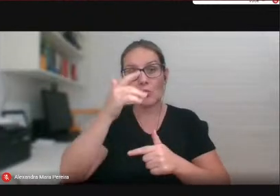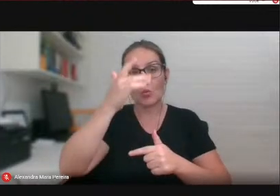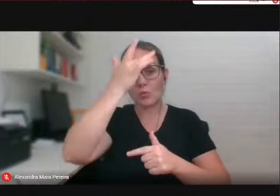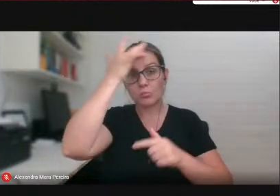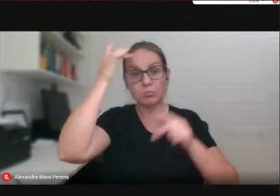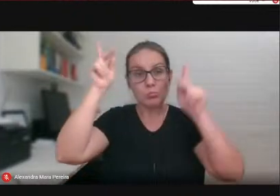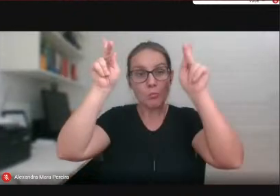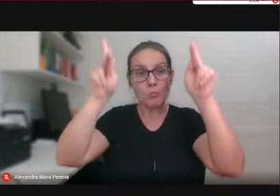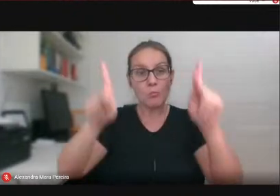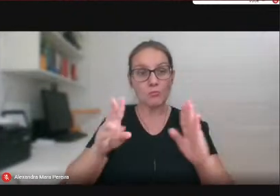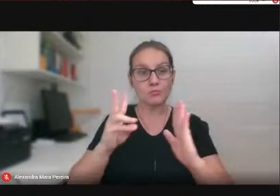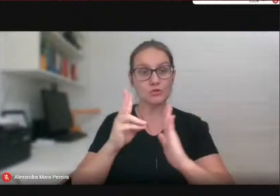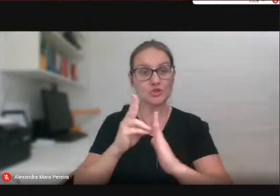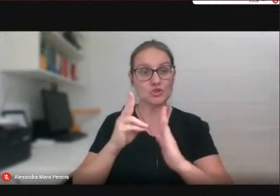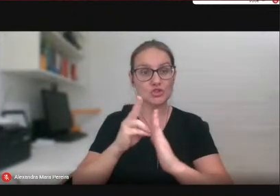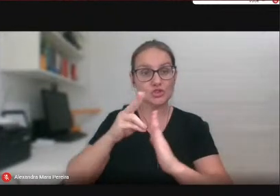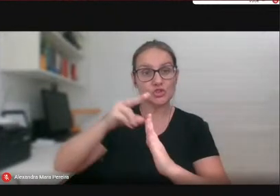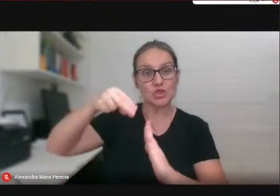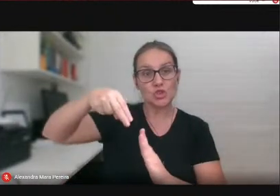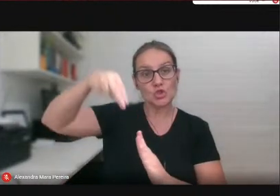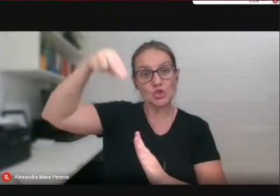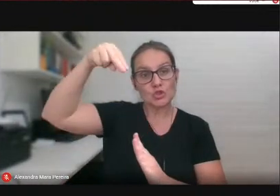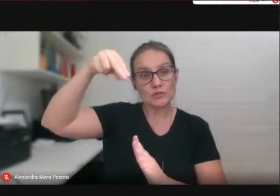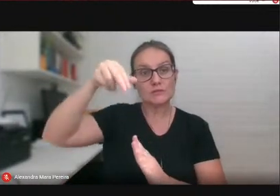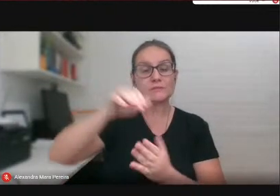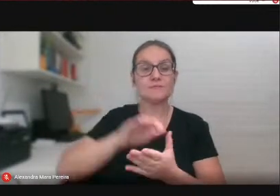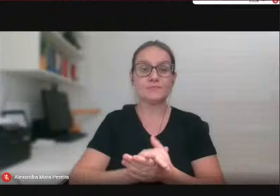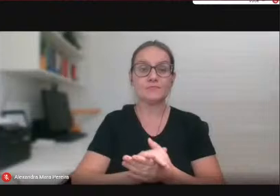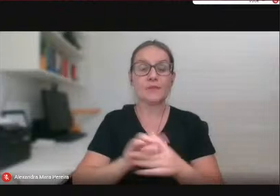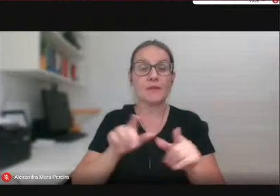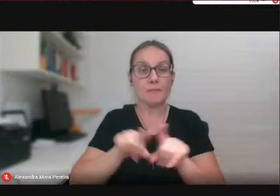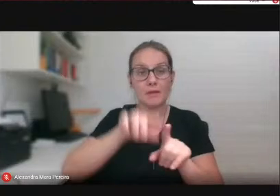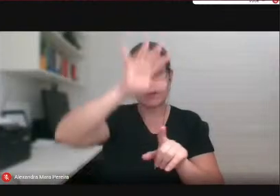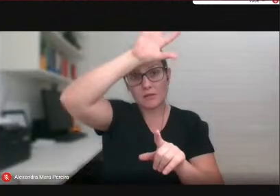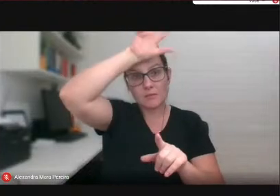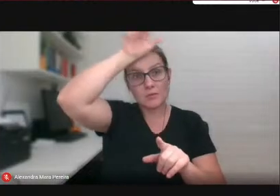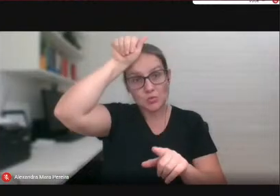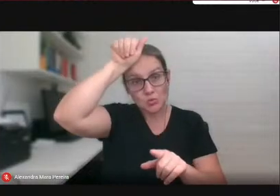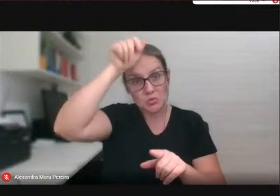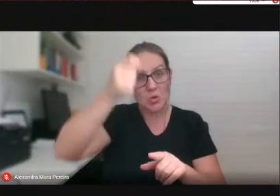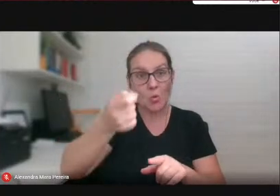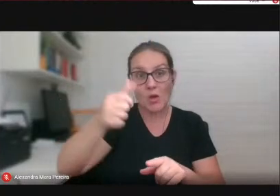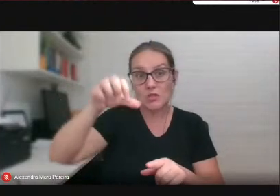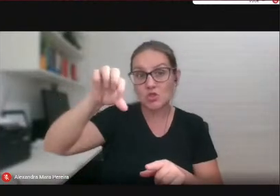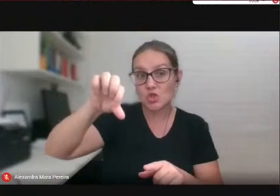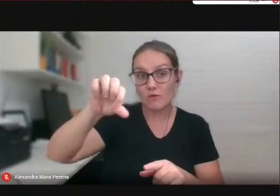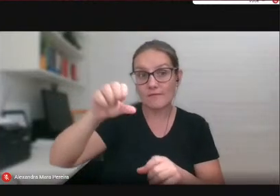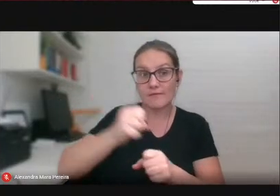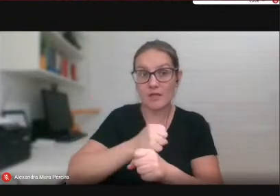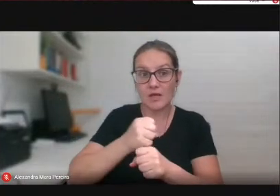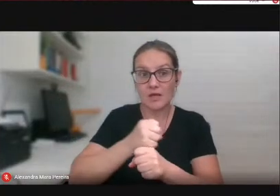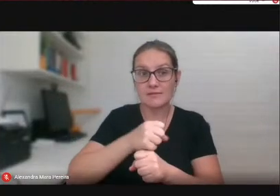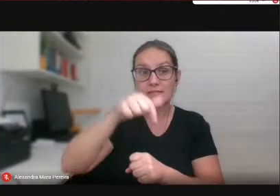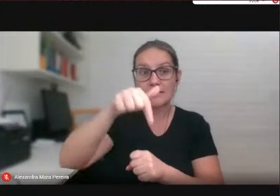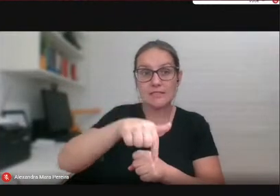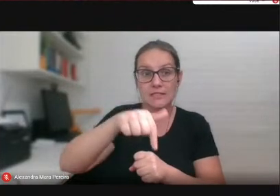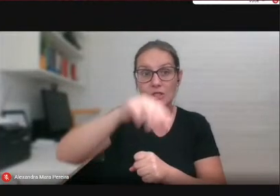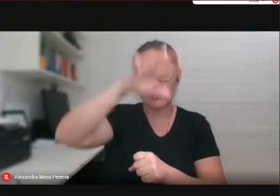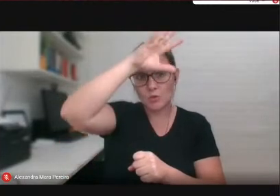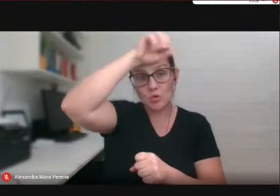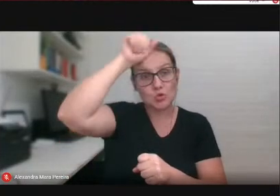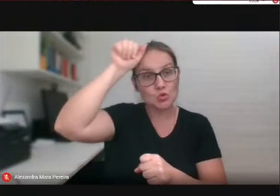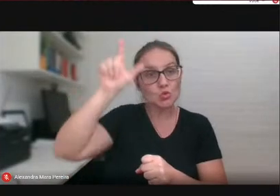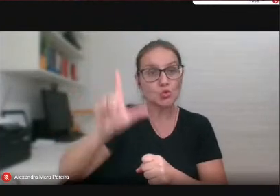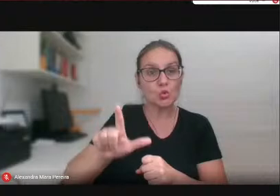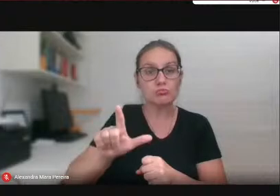no Nordeste durante sete anos, na Amazônia durante quase nove anos, e há 19 anos no MES, aqui no Mato